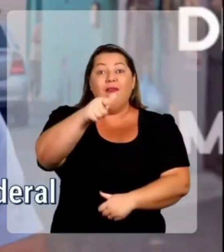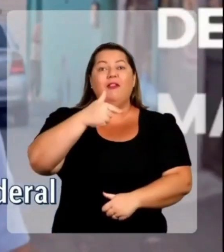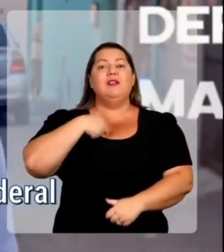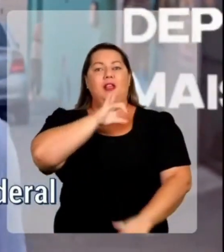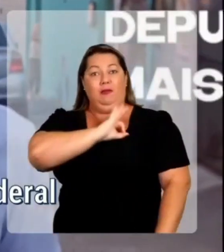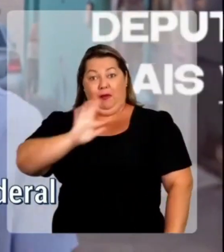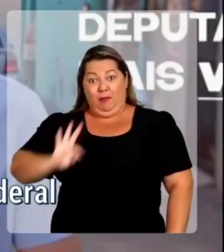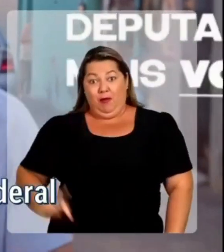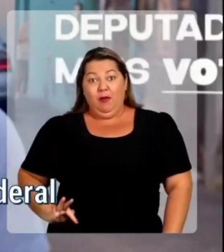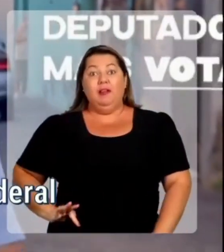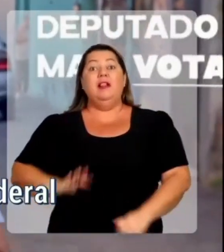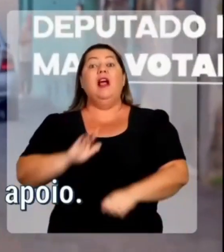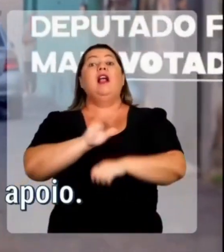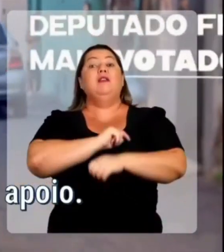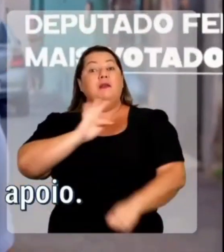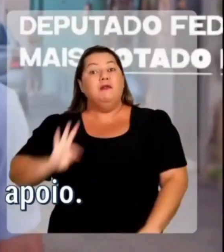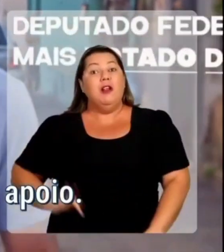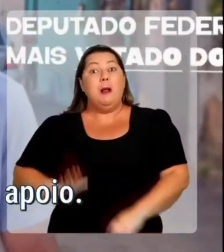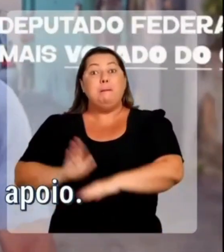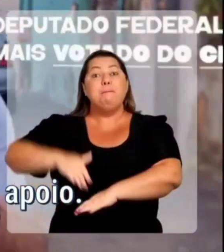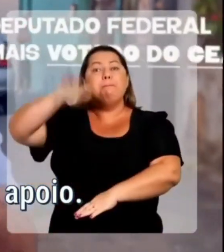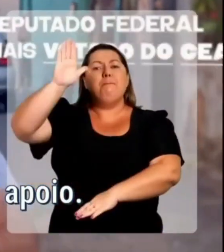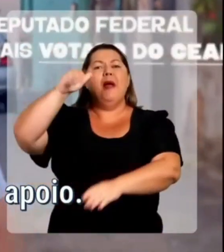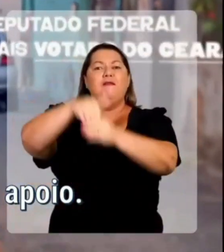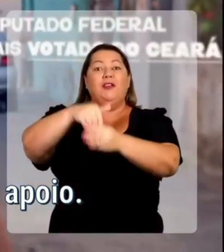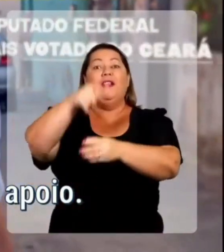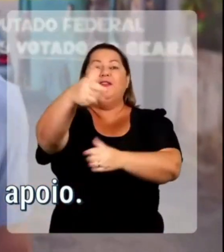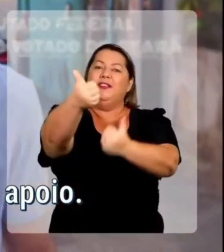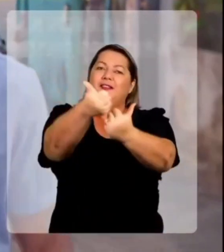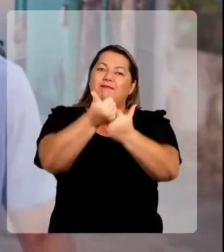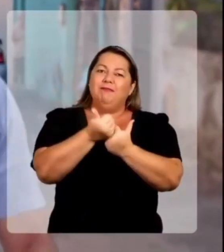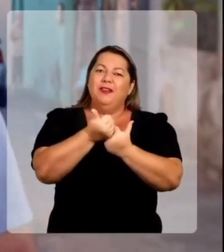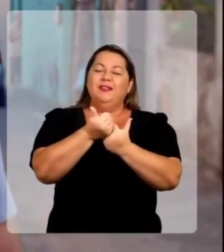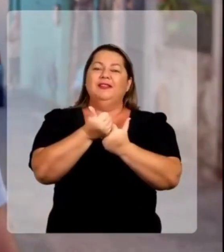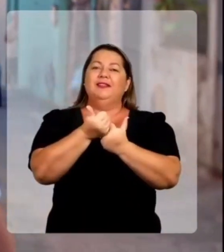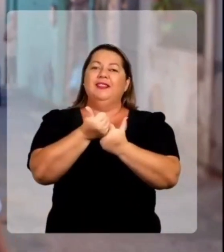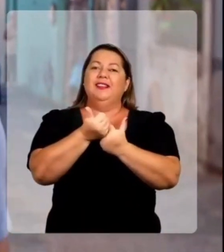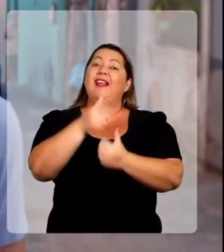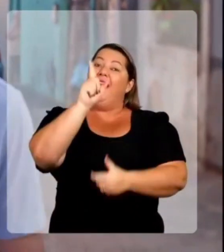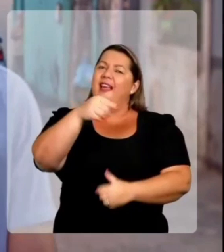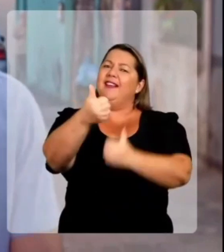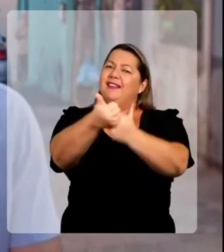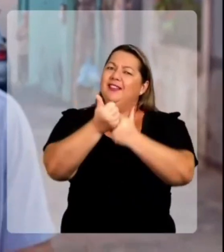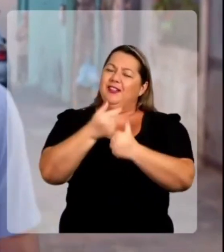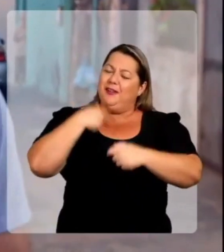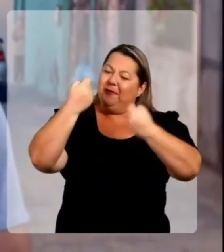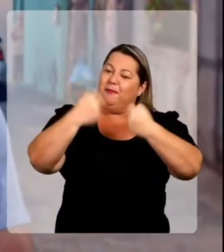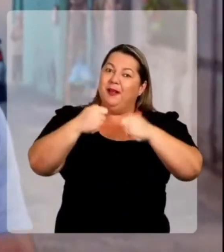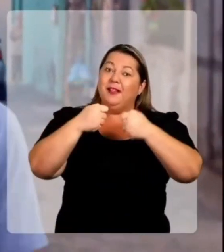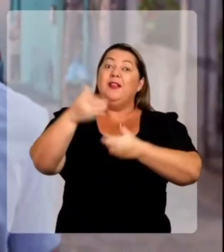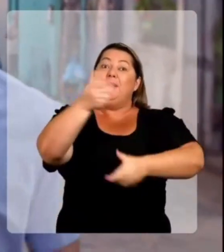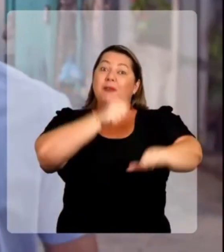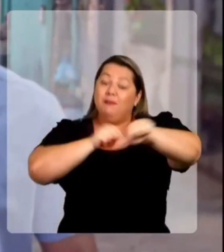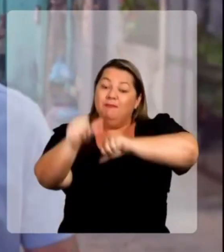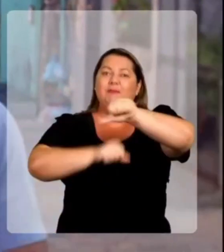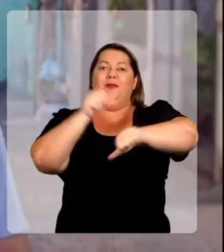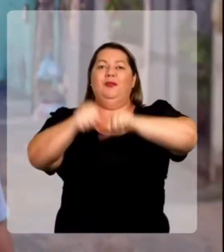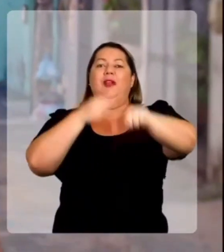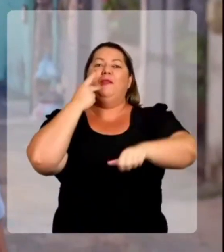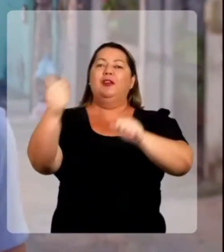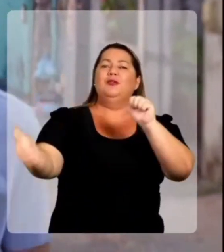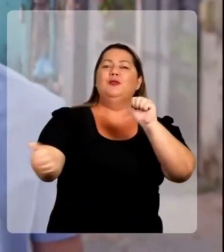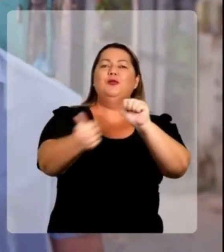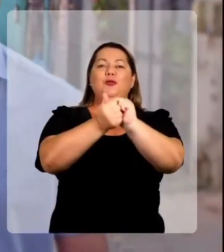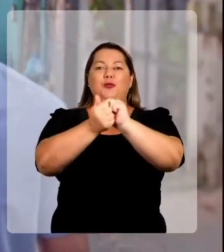Fui o deputado estadual e federal mais votado do Ceará com seu apoio. Por falar em apoio, é disso que eu preciso para a gente mudar